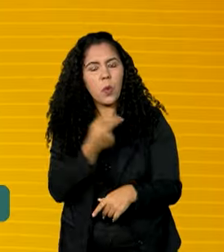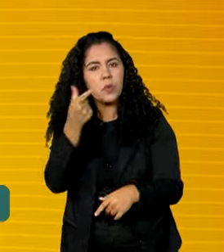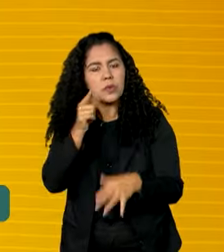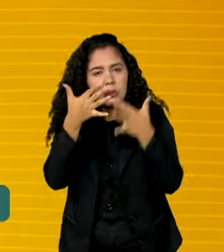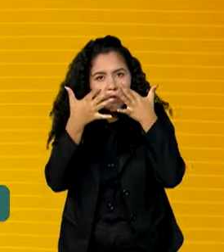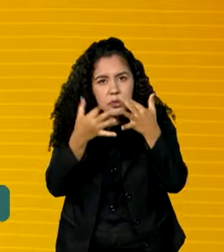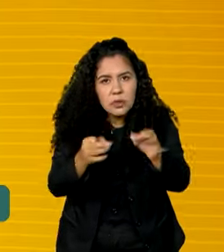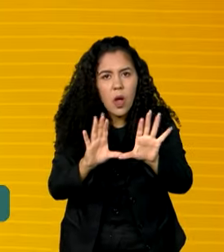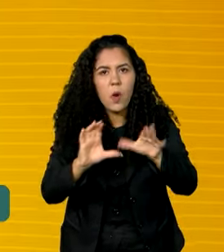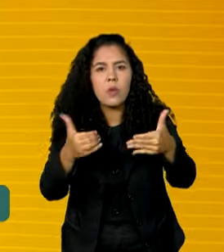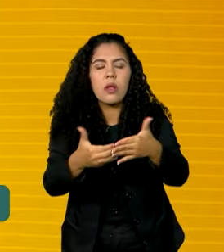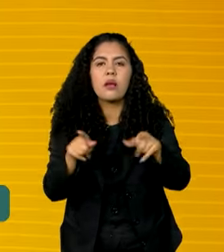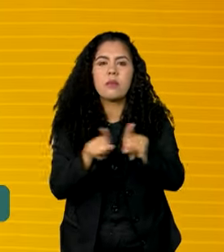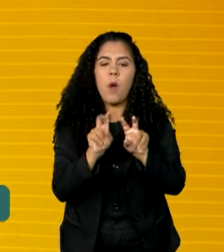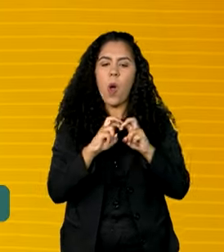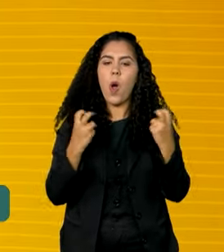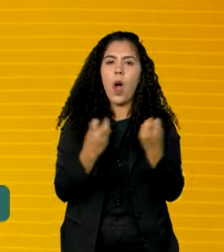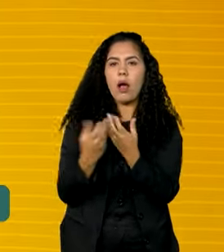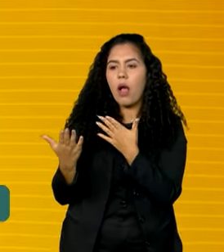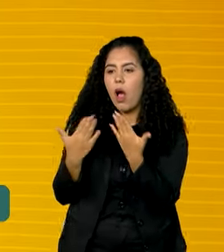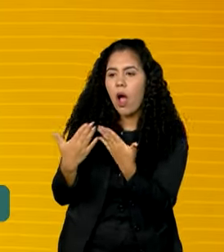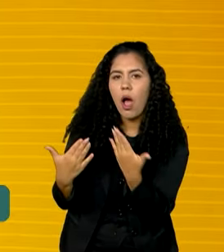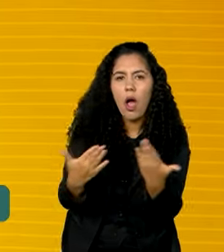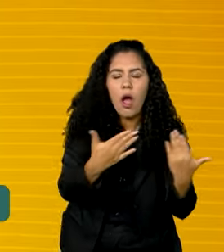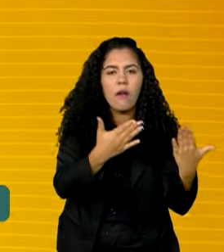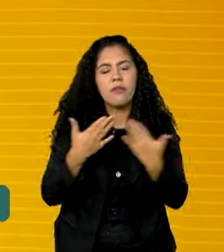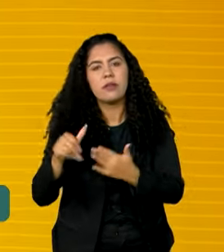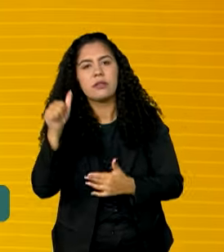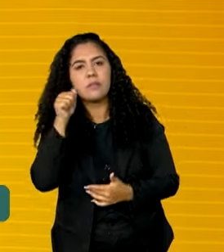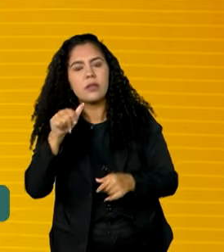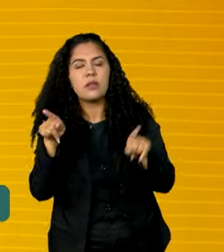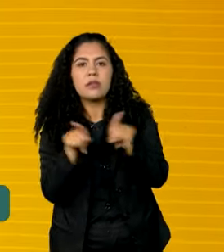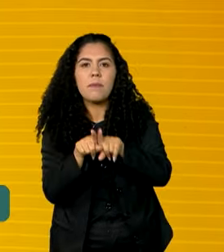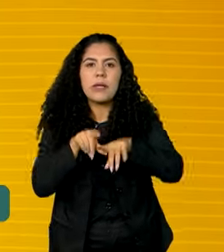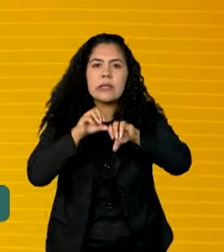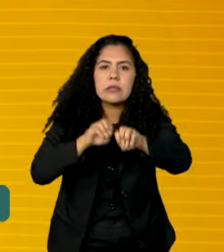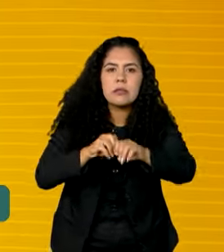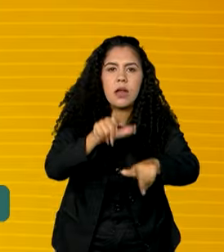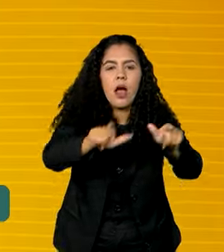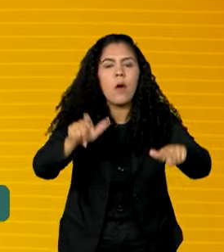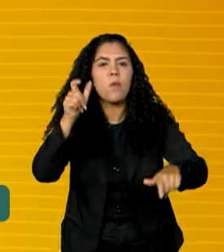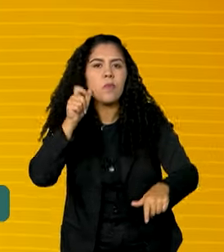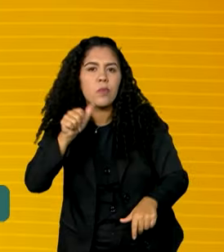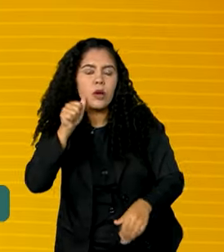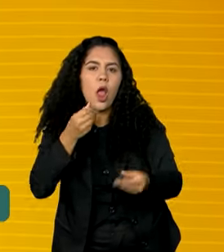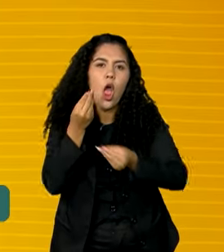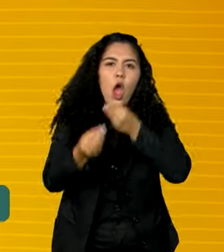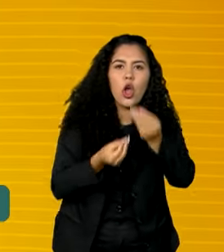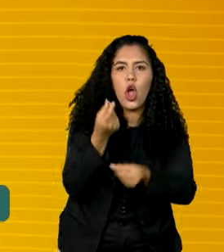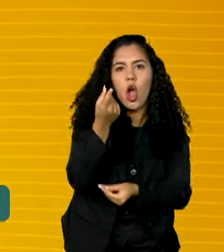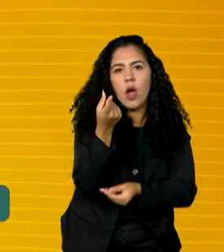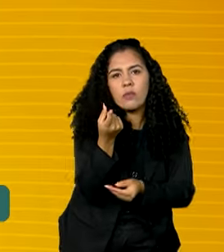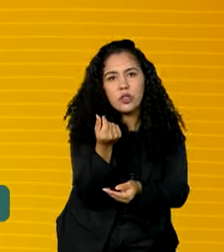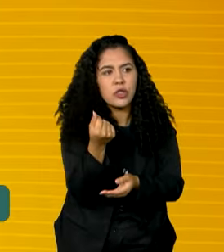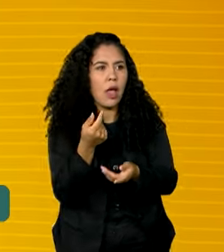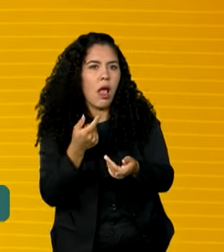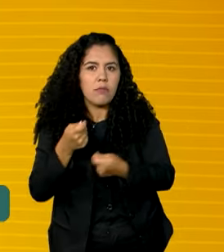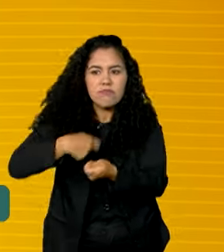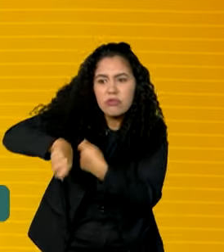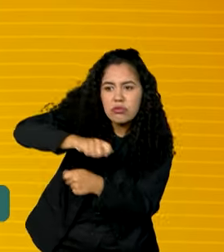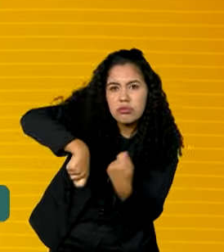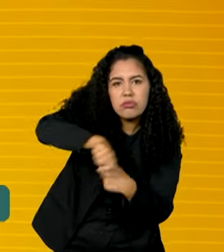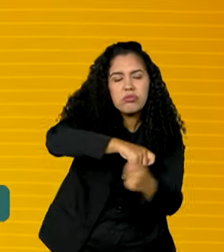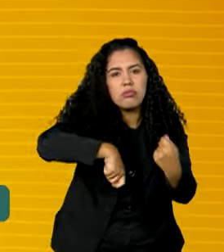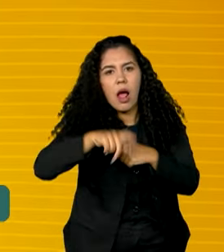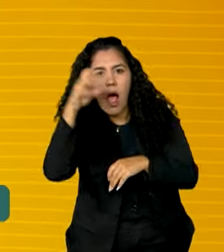fazemos roda de conversa com mulheres, fazemos economia solidária aqui, ensinando mulheres a produzir, ganhar dinheiro, que é no caso que a gente fez